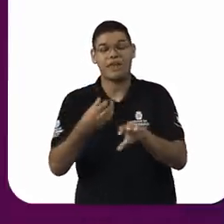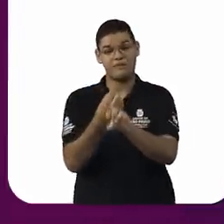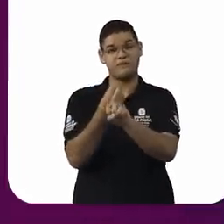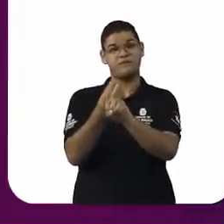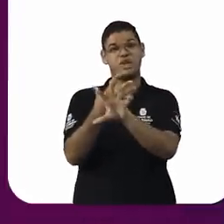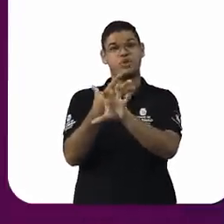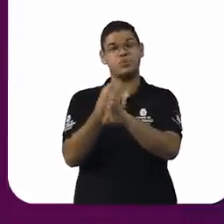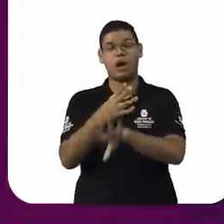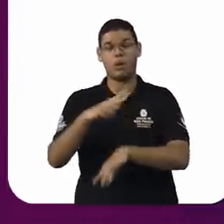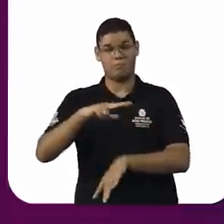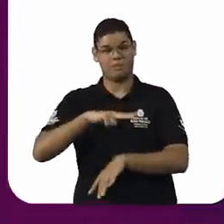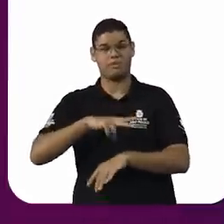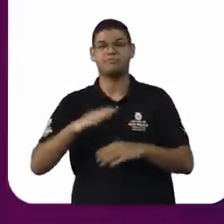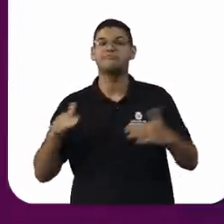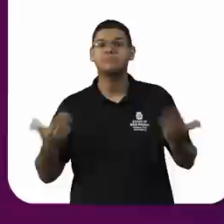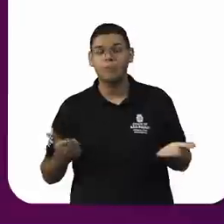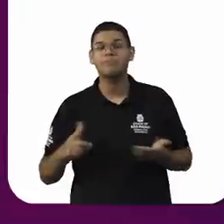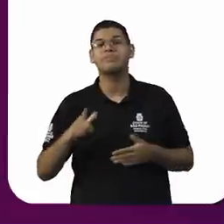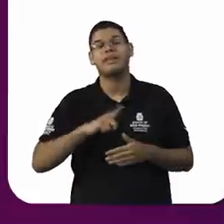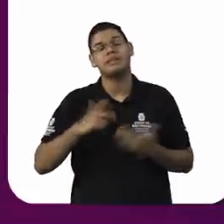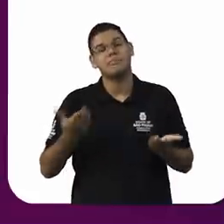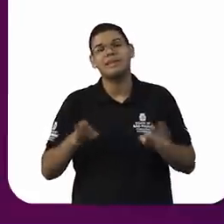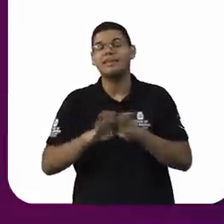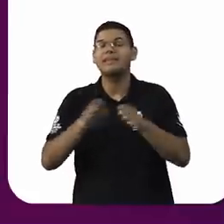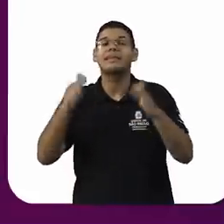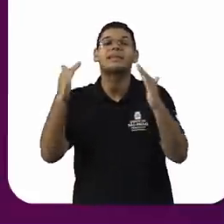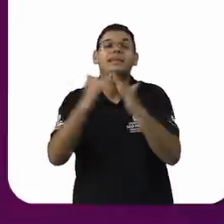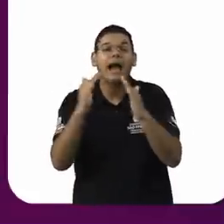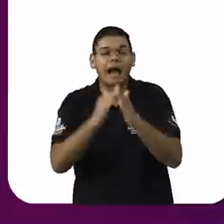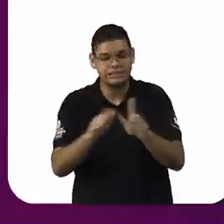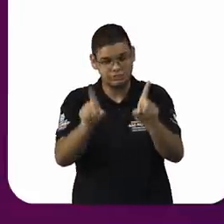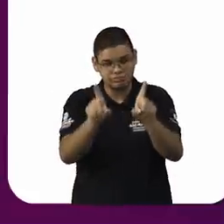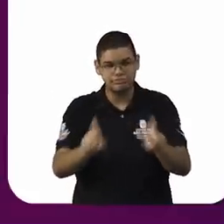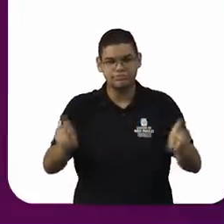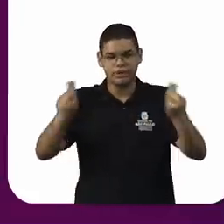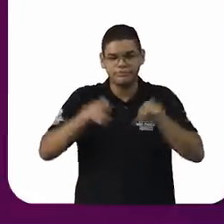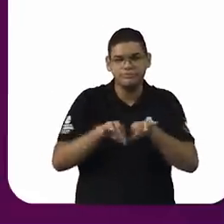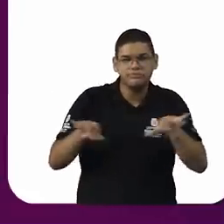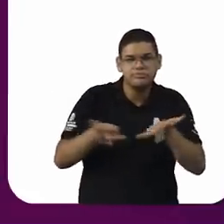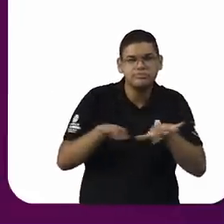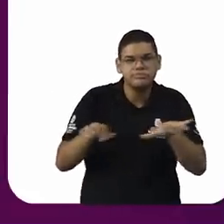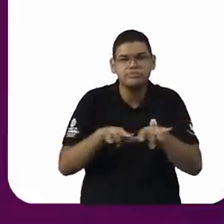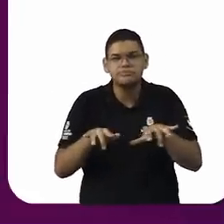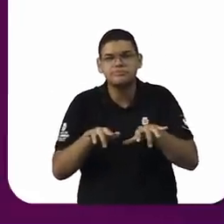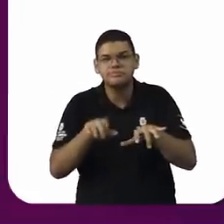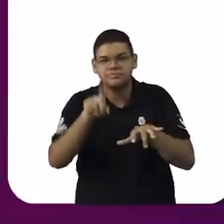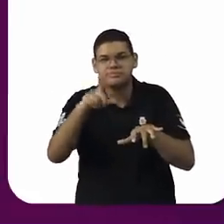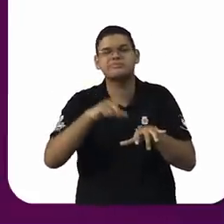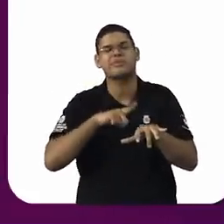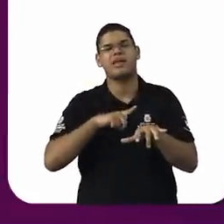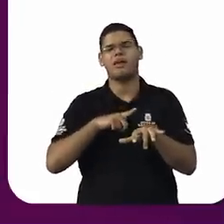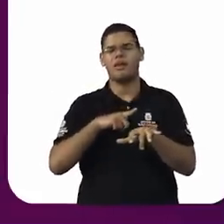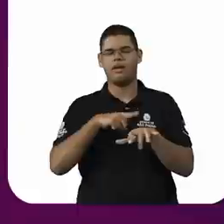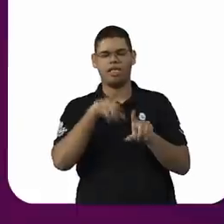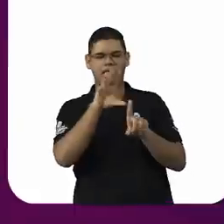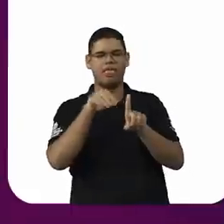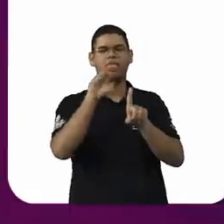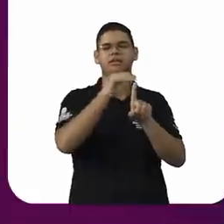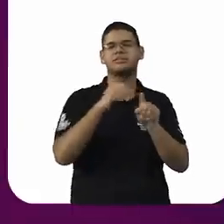remoto. Eu tenho por meio de mensagens, eu tenho por meio de imagens. Isso me faz